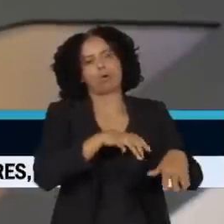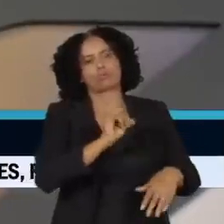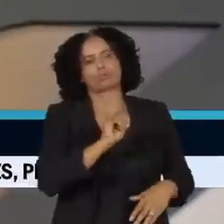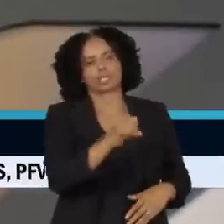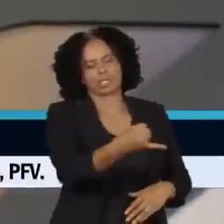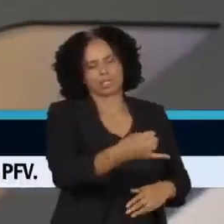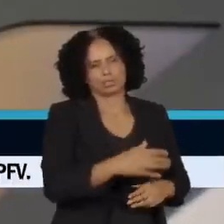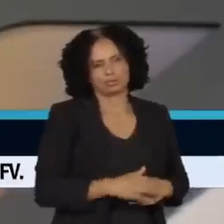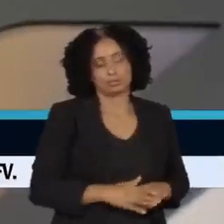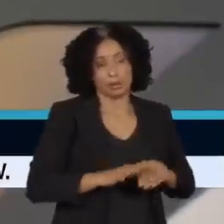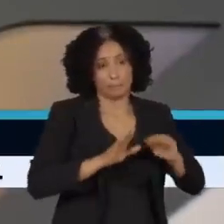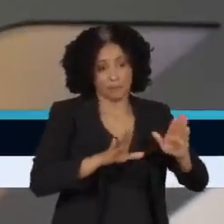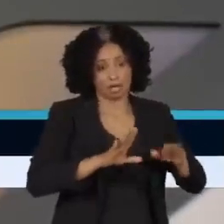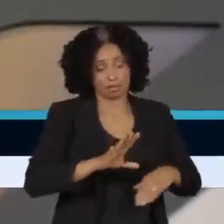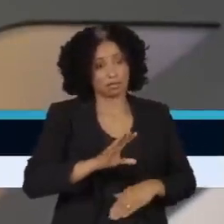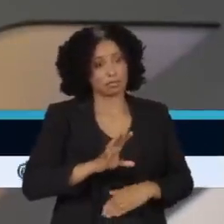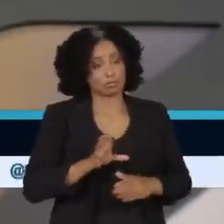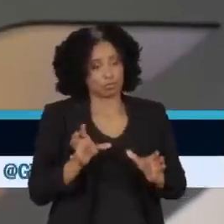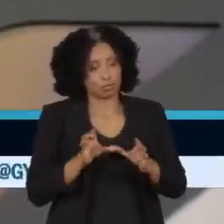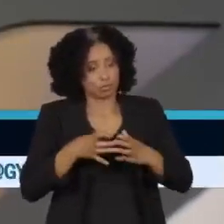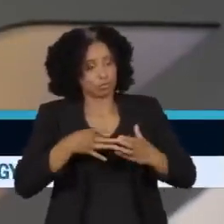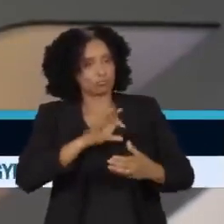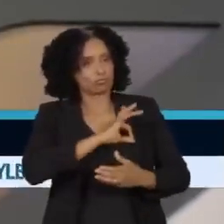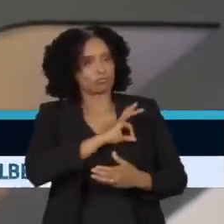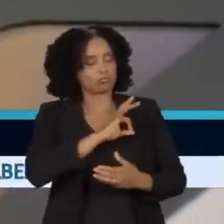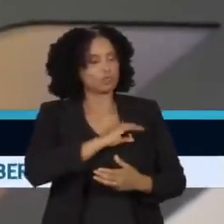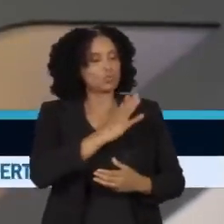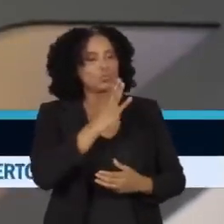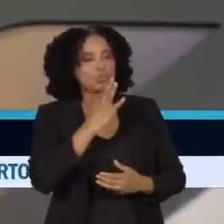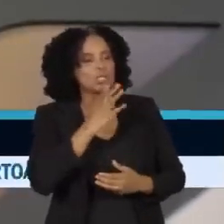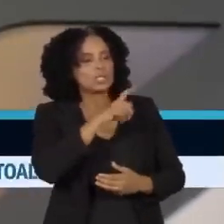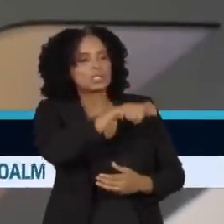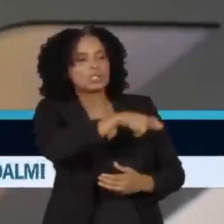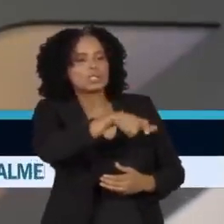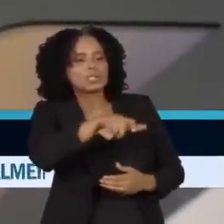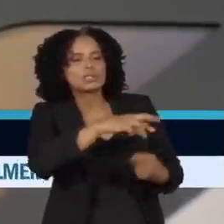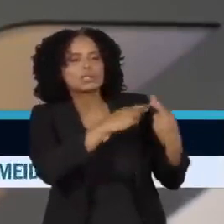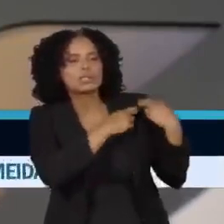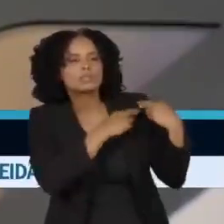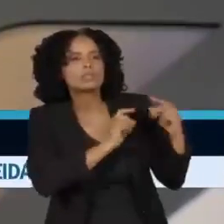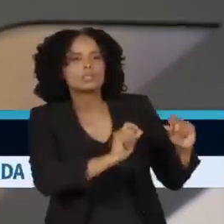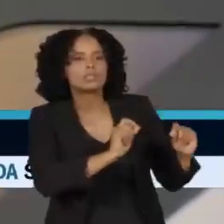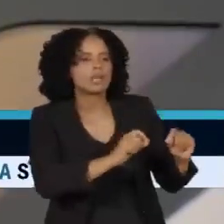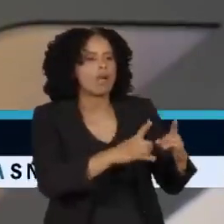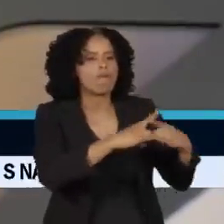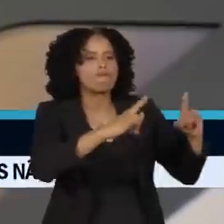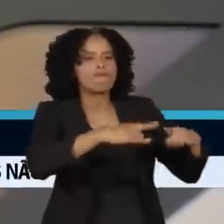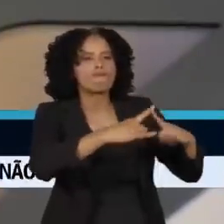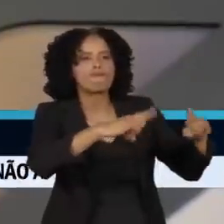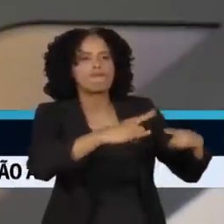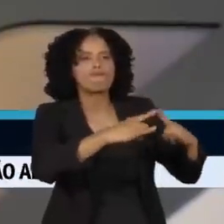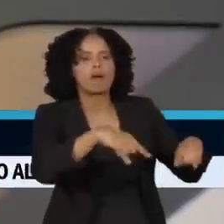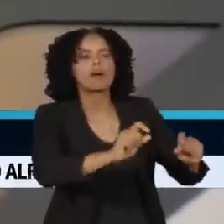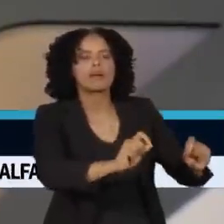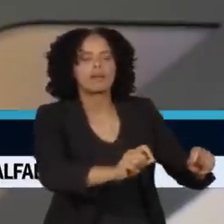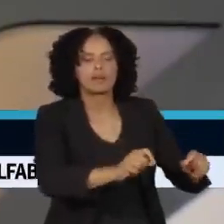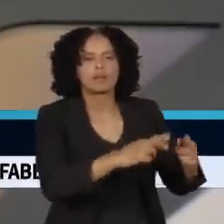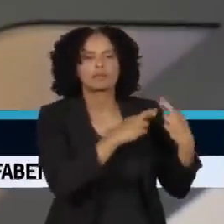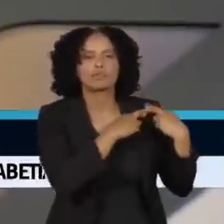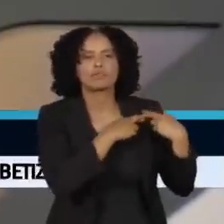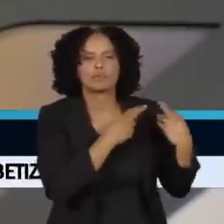quem é que está lá e se isso está sendo, vamos dizer assim, um lugar onde estão brotando